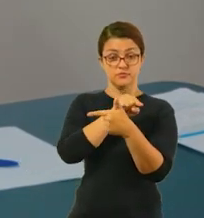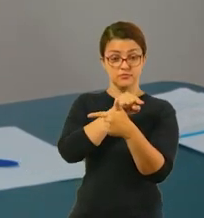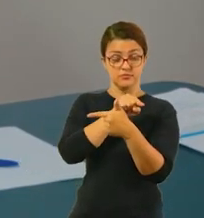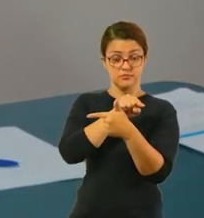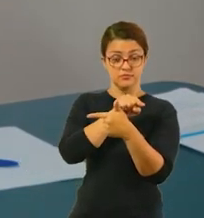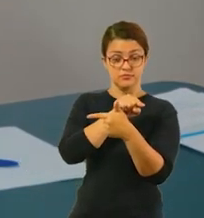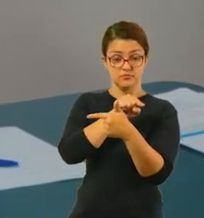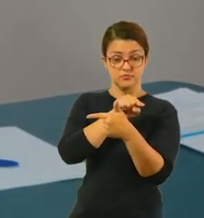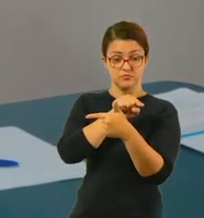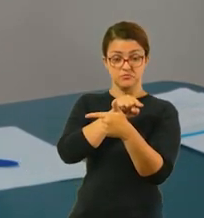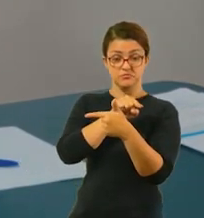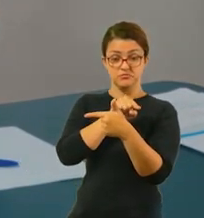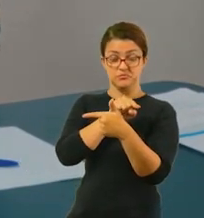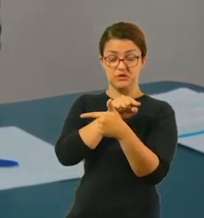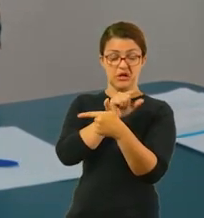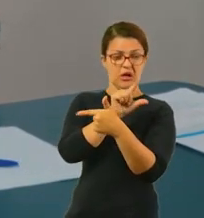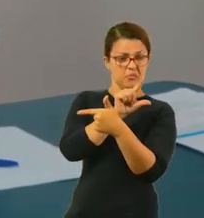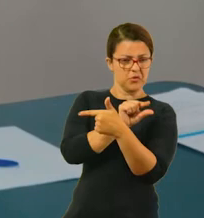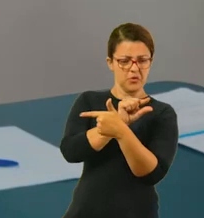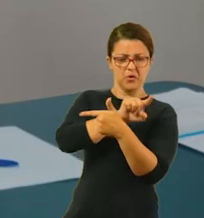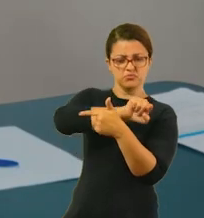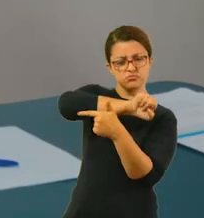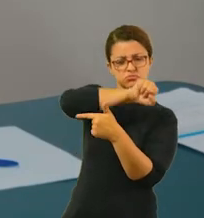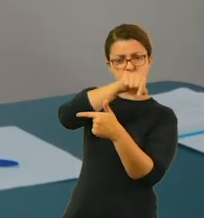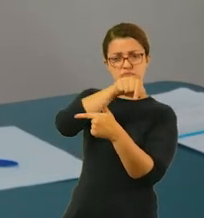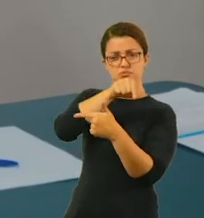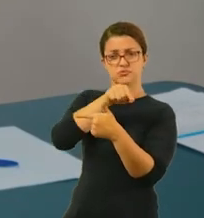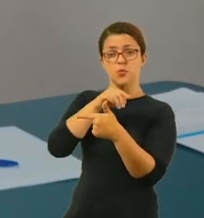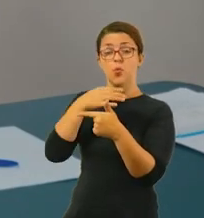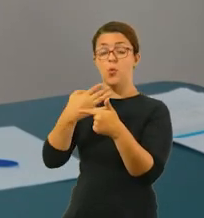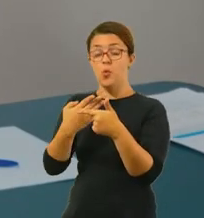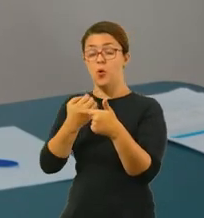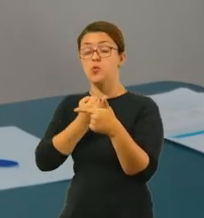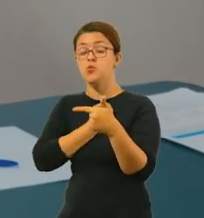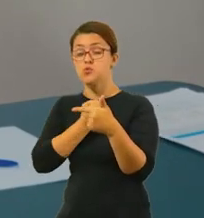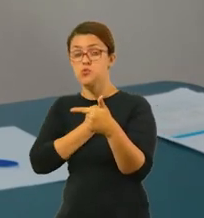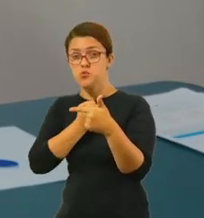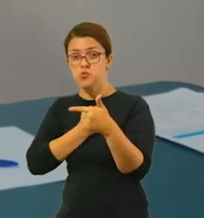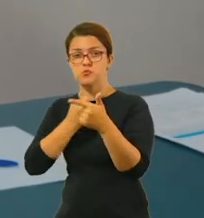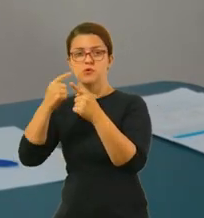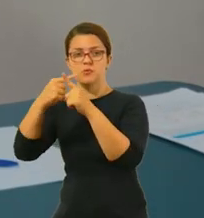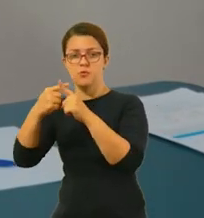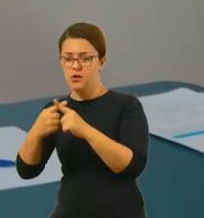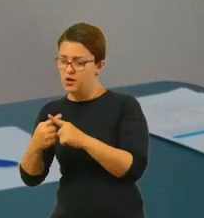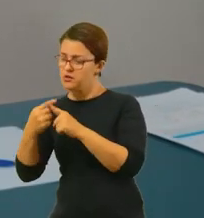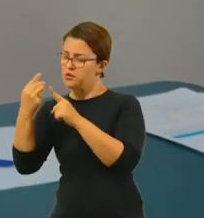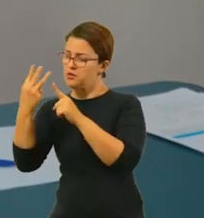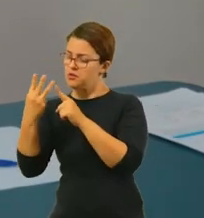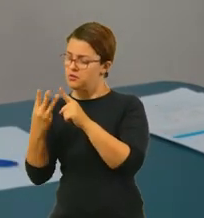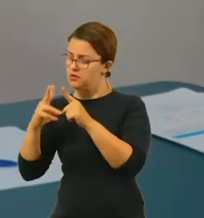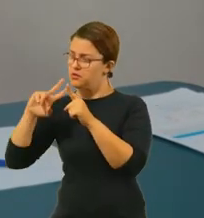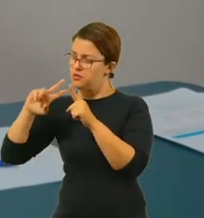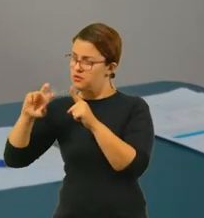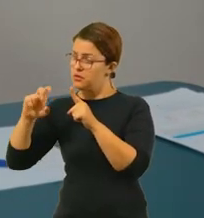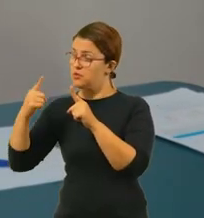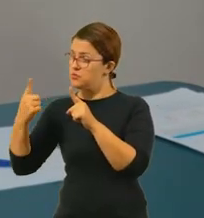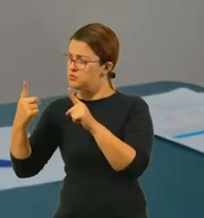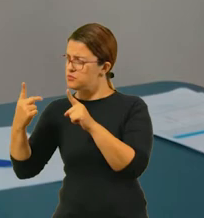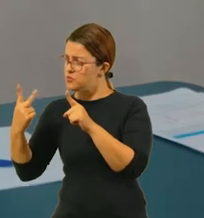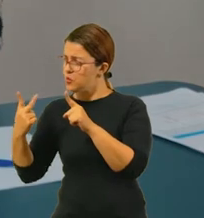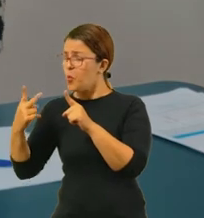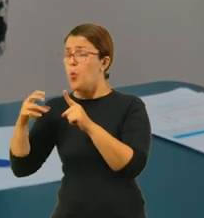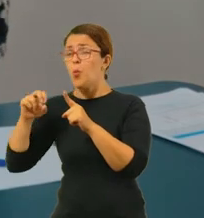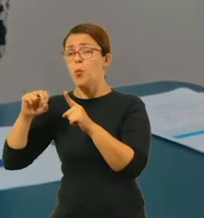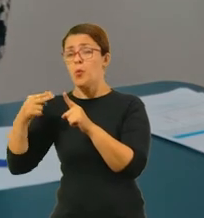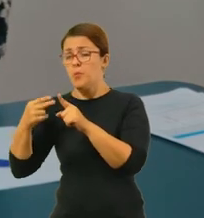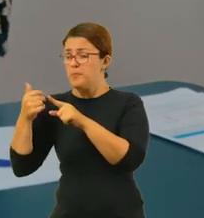gente junta os dois que estão lá fora. Então, qual é o número dentro da tabuada do número 3, que dá 12 ou